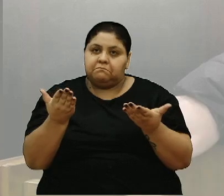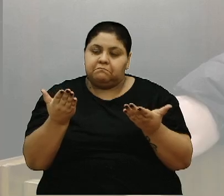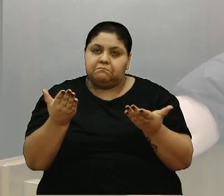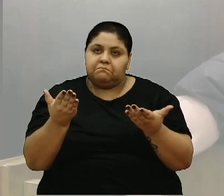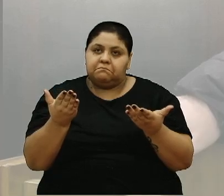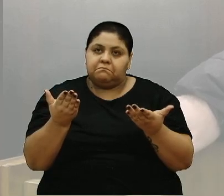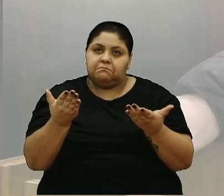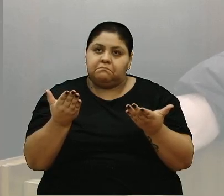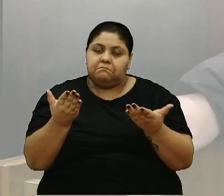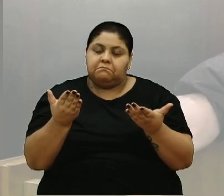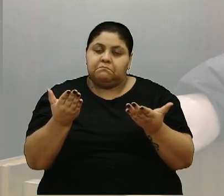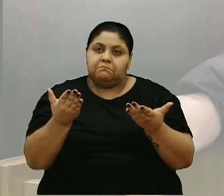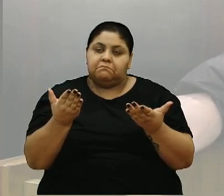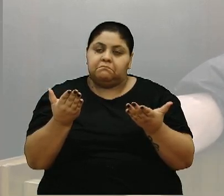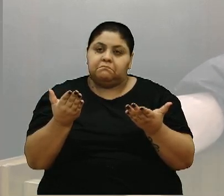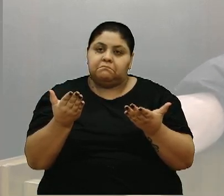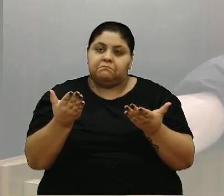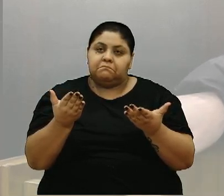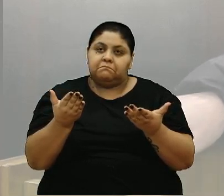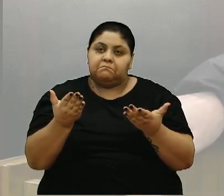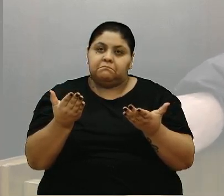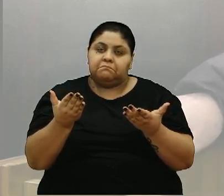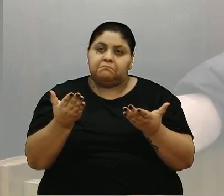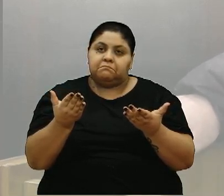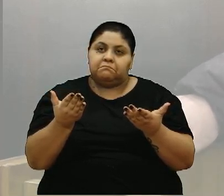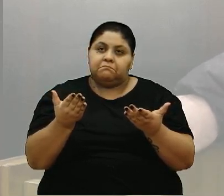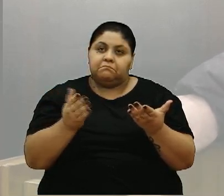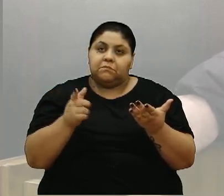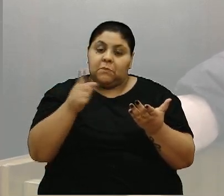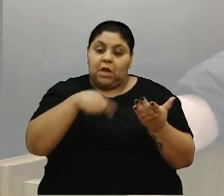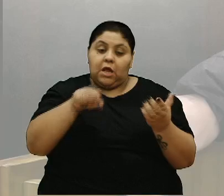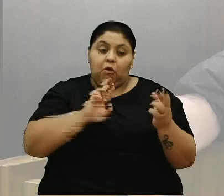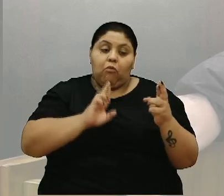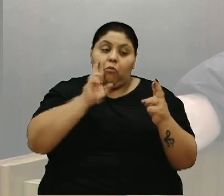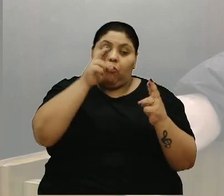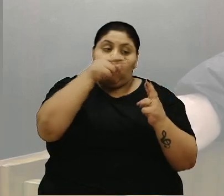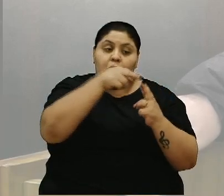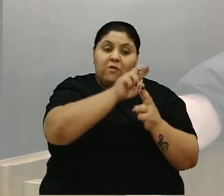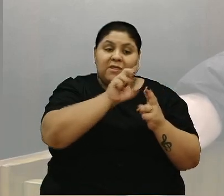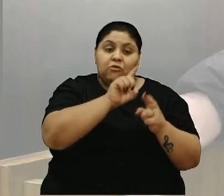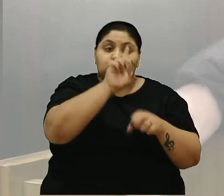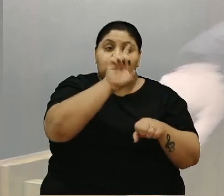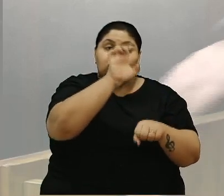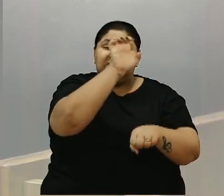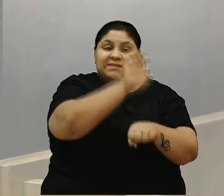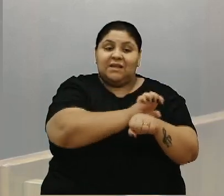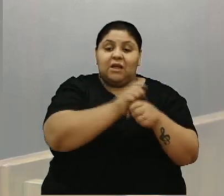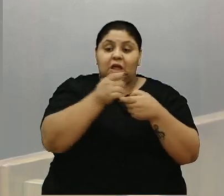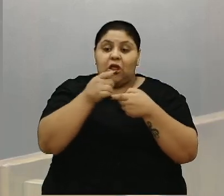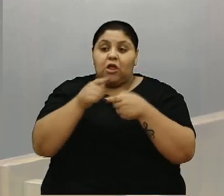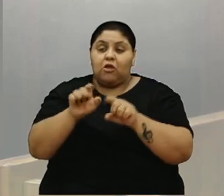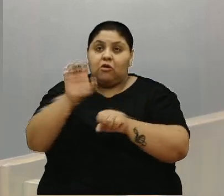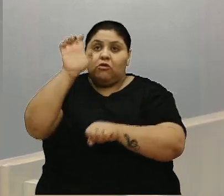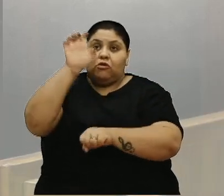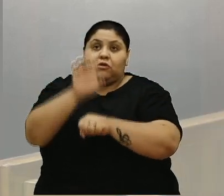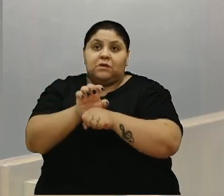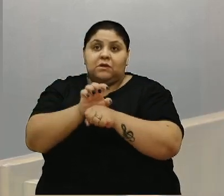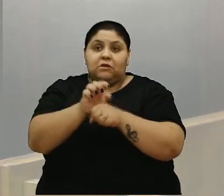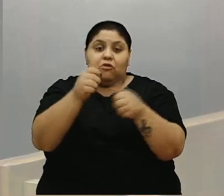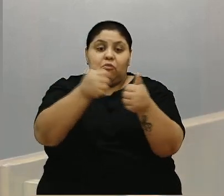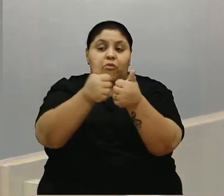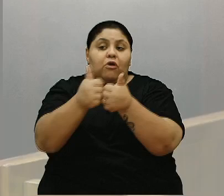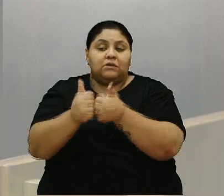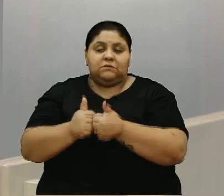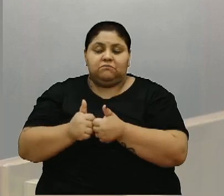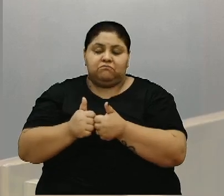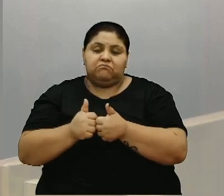na linha, né? De referência, não só do estado do Rio Grande do Sul, mas dos estados próximos aqui de tudo aquilo